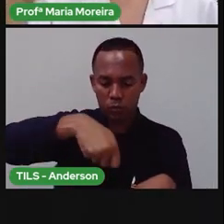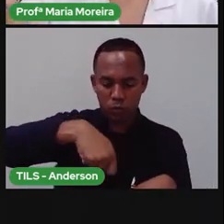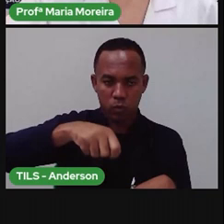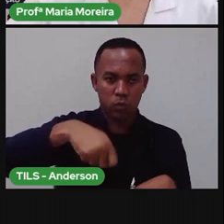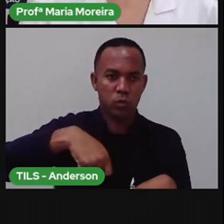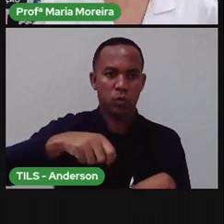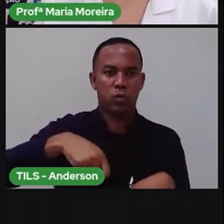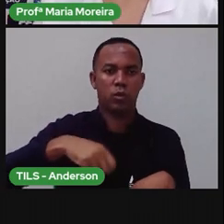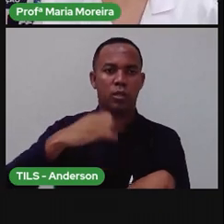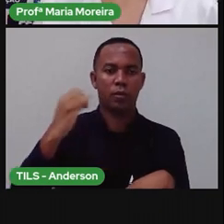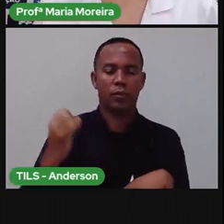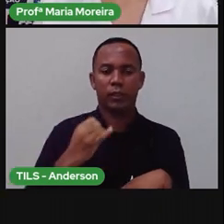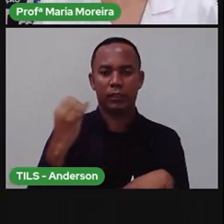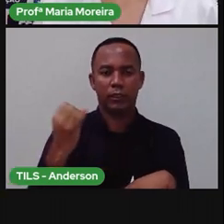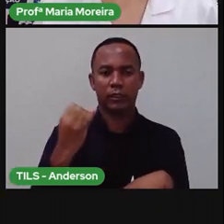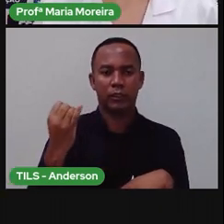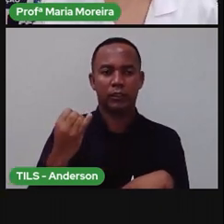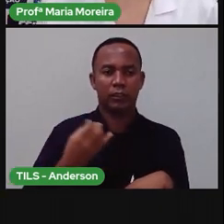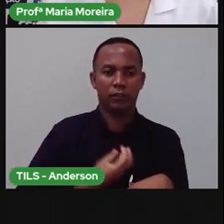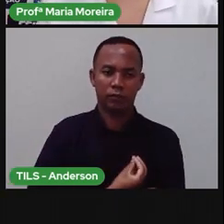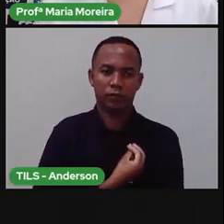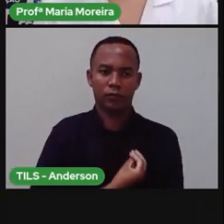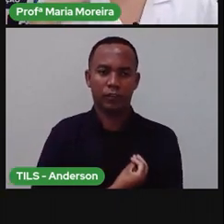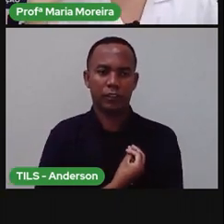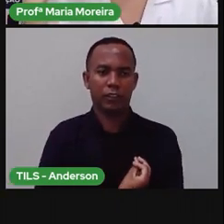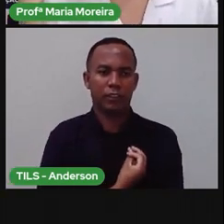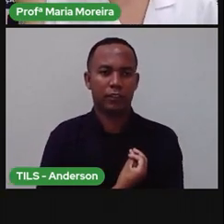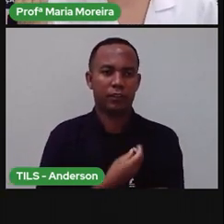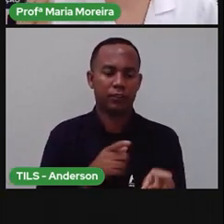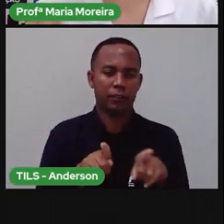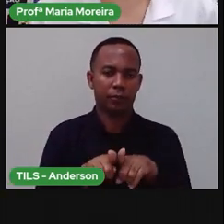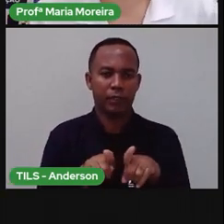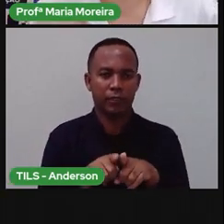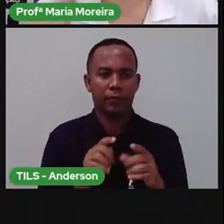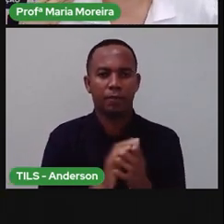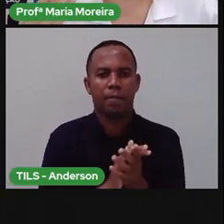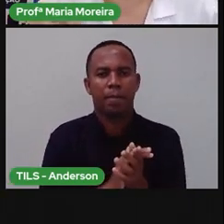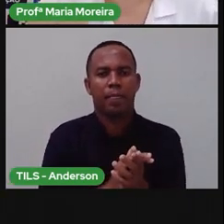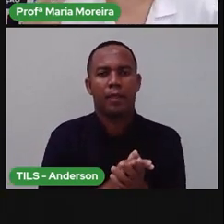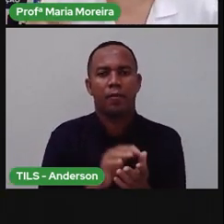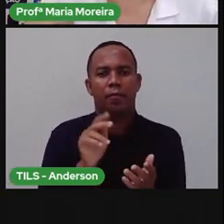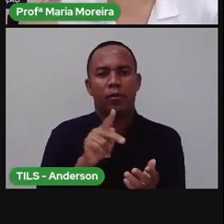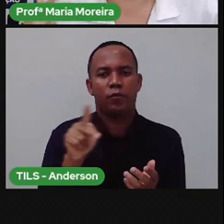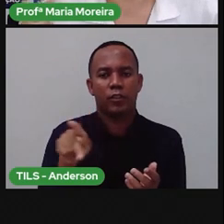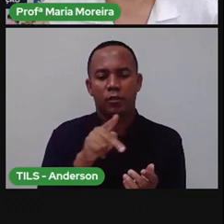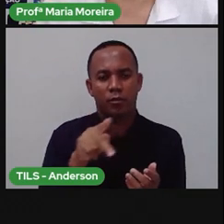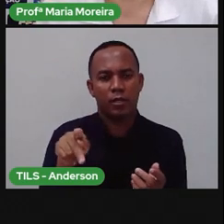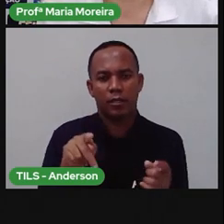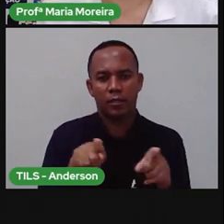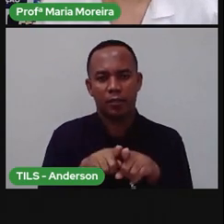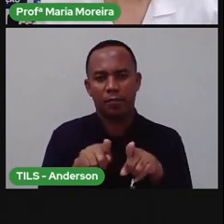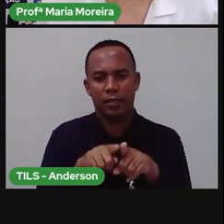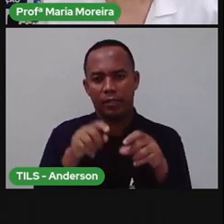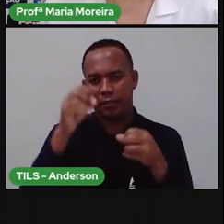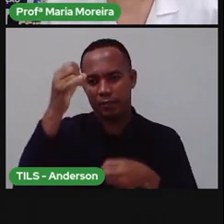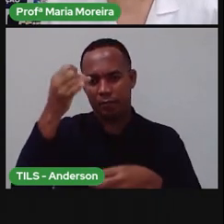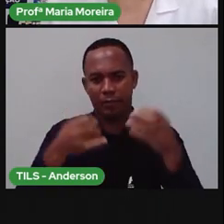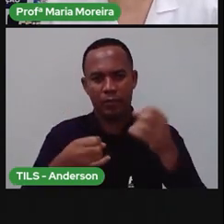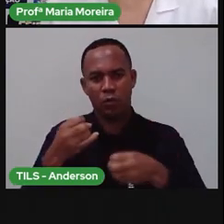a importância da água para a nossa sobrevivência. A Pró também falou sobre uma outra coisa, quando a estava falando sobre